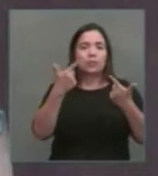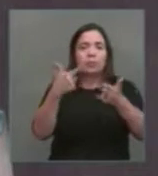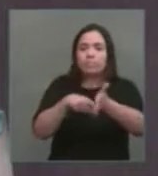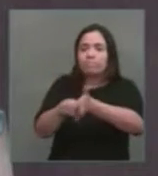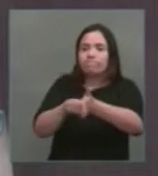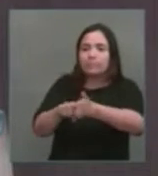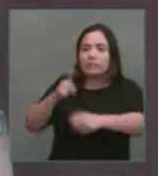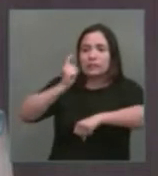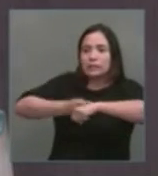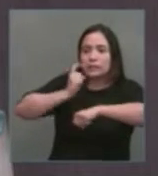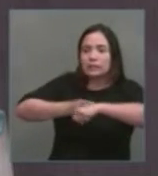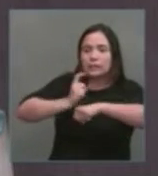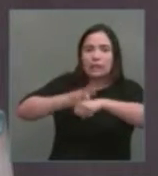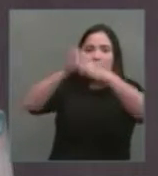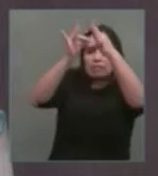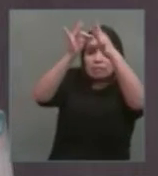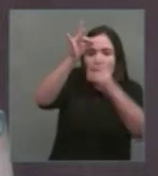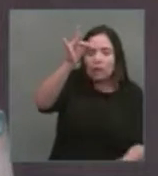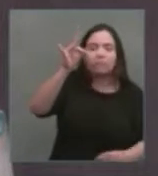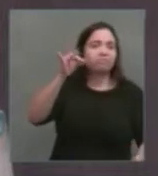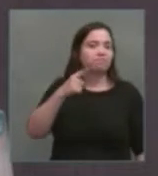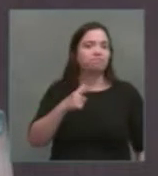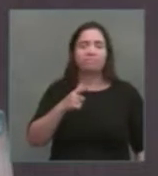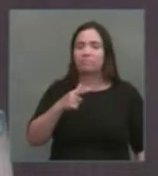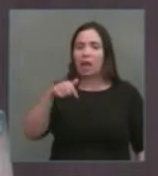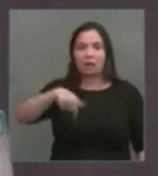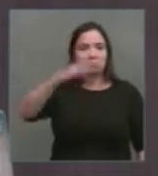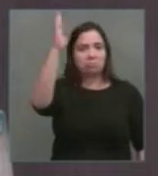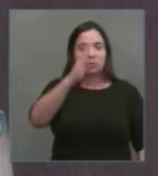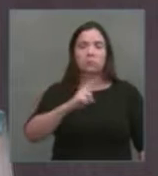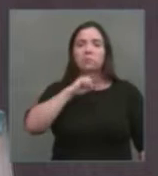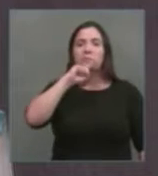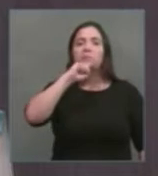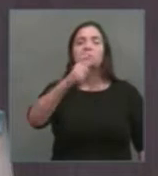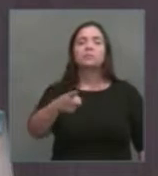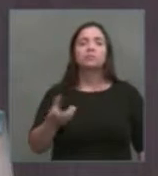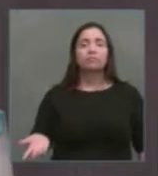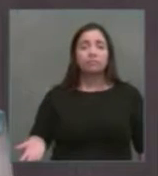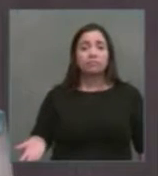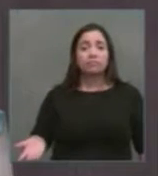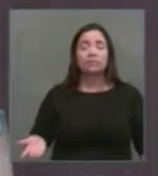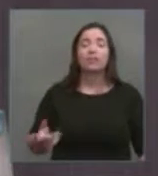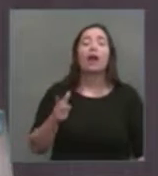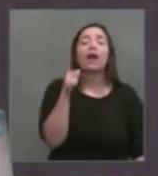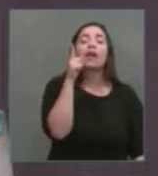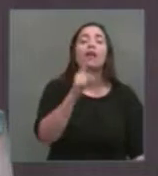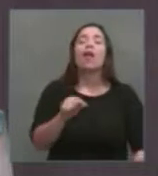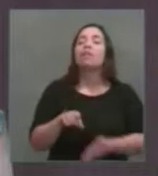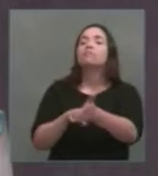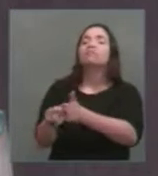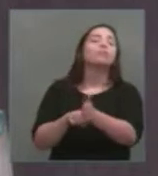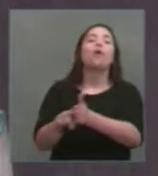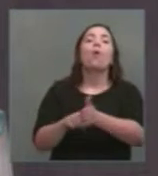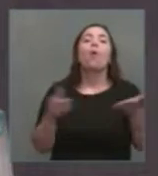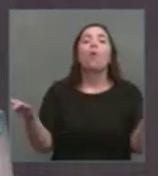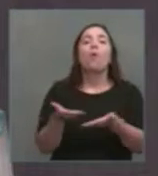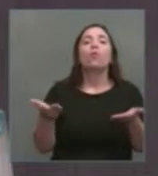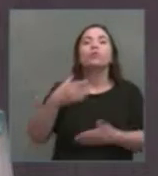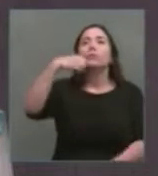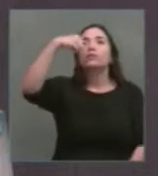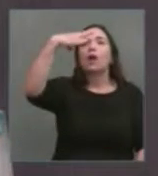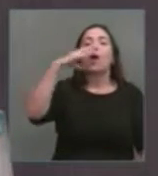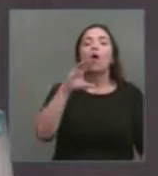foi um modelo que não deu certo no Brasil. Quem é que regula a antiga COELSE hoje? Enel.